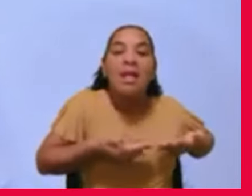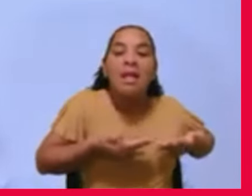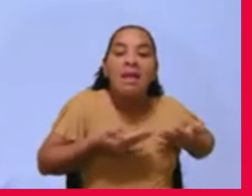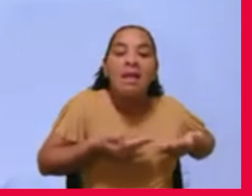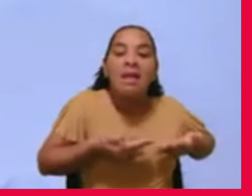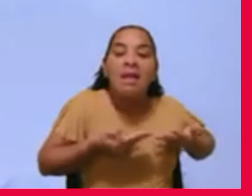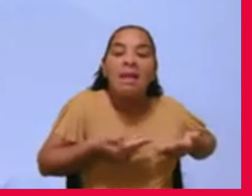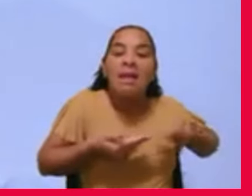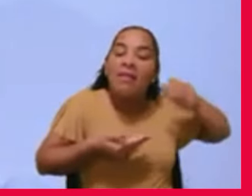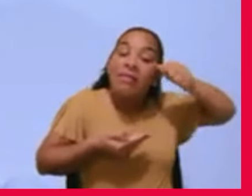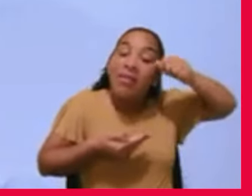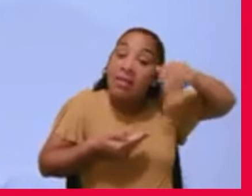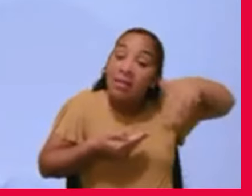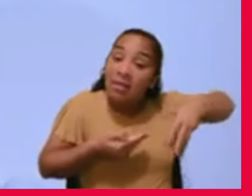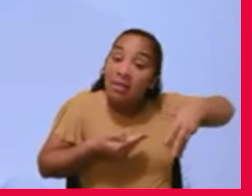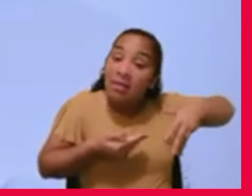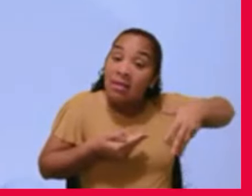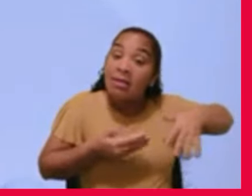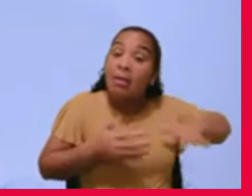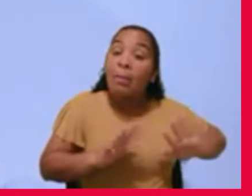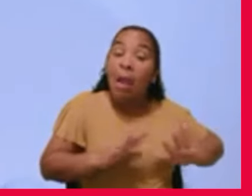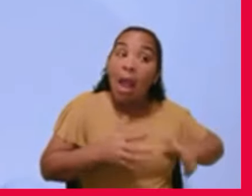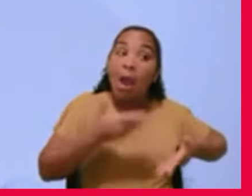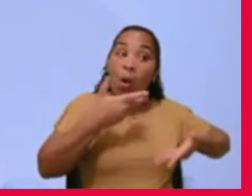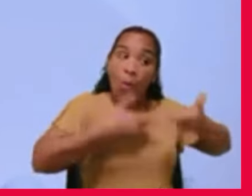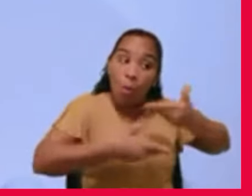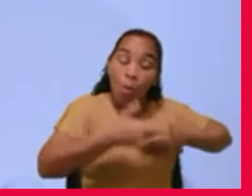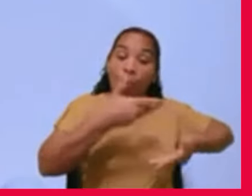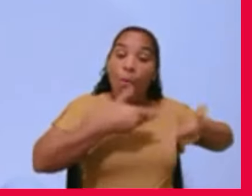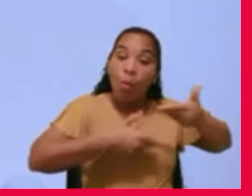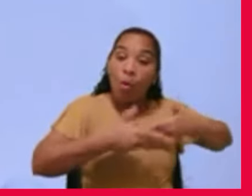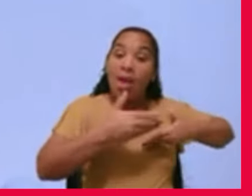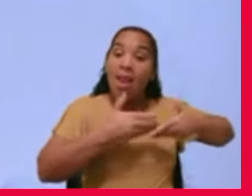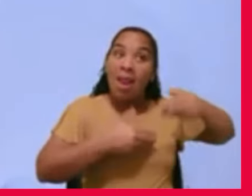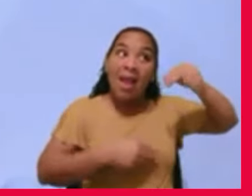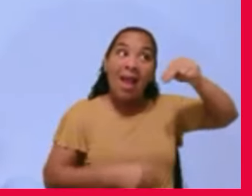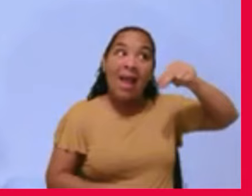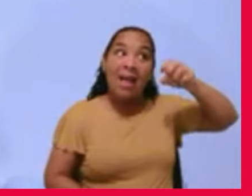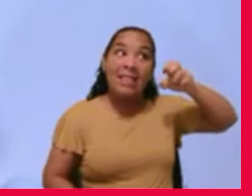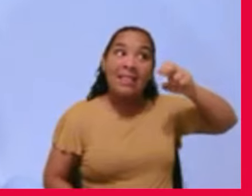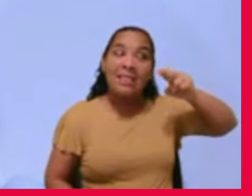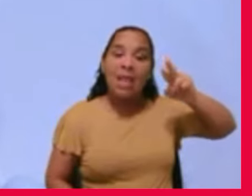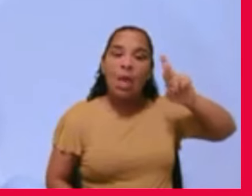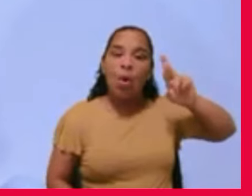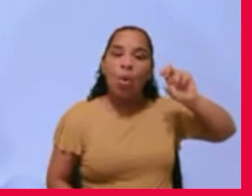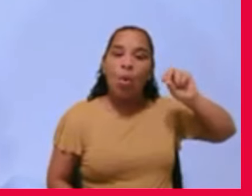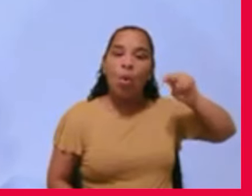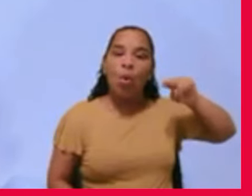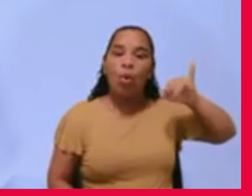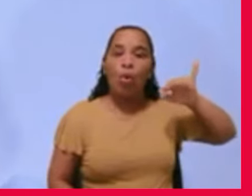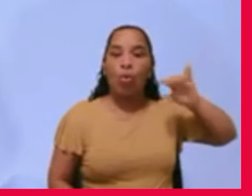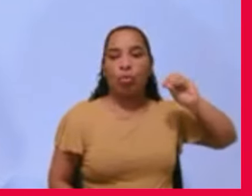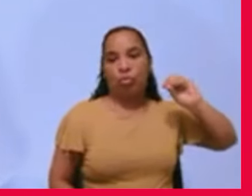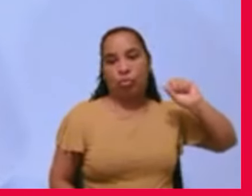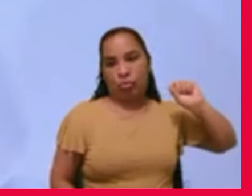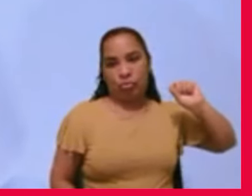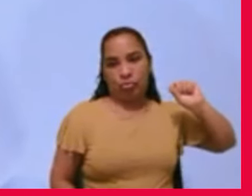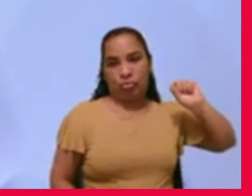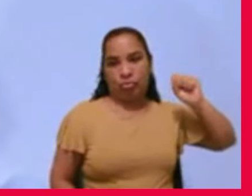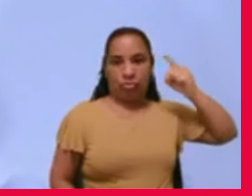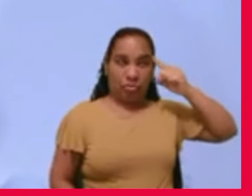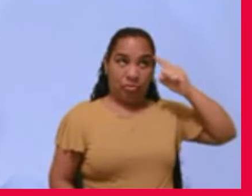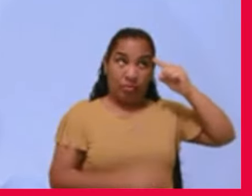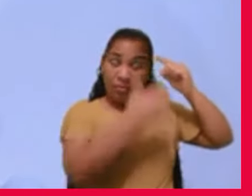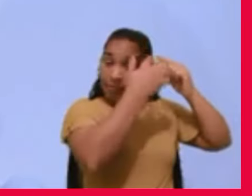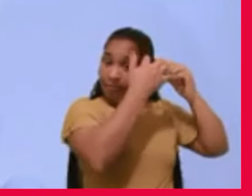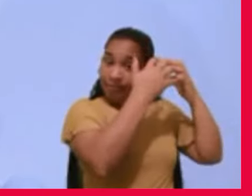para ficar bom também nos seus neurônios cerebrais. Portanto, no além, sempre